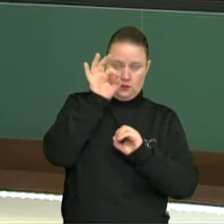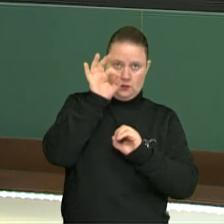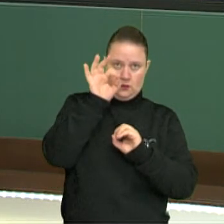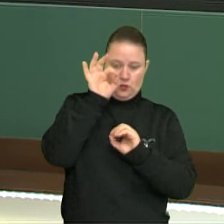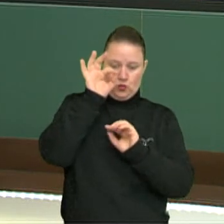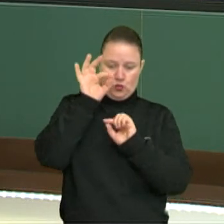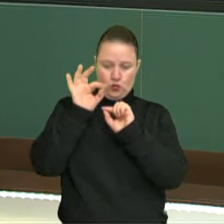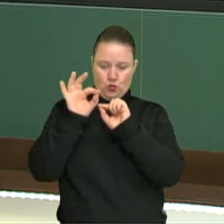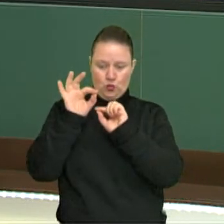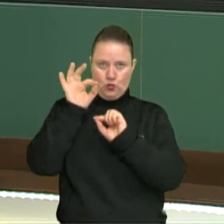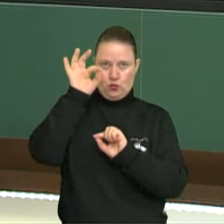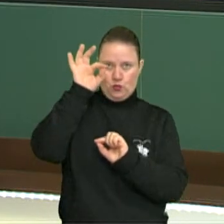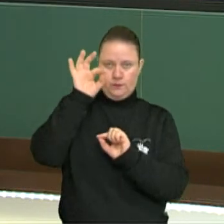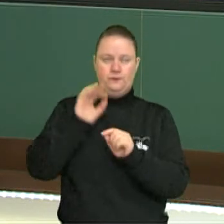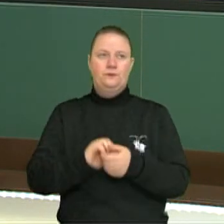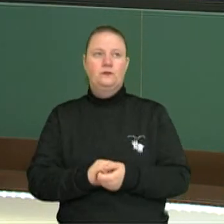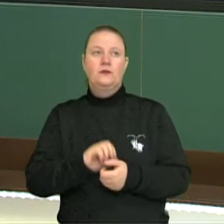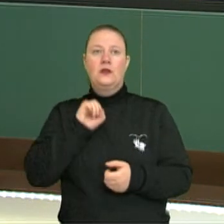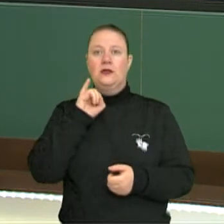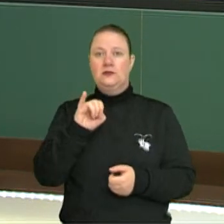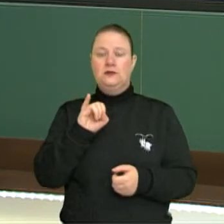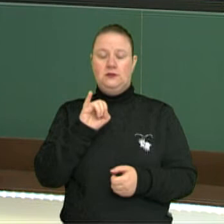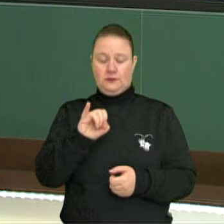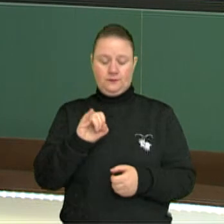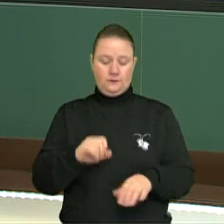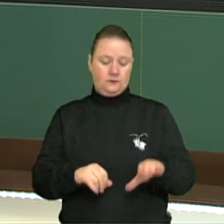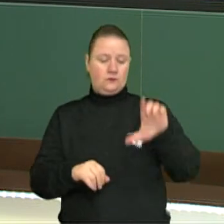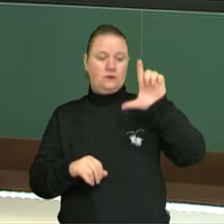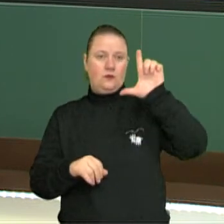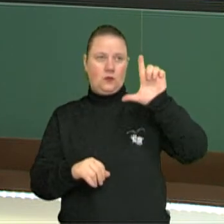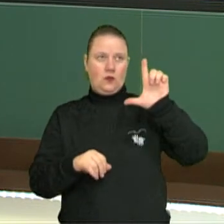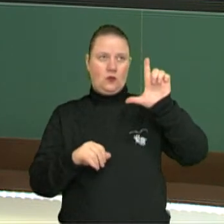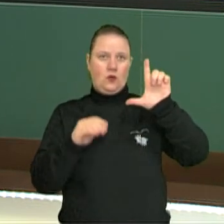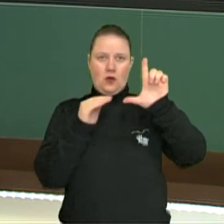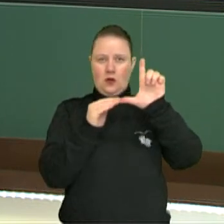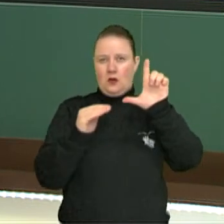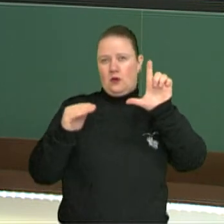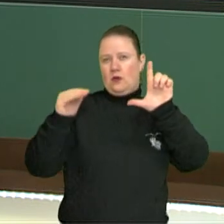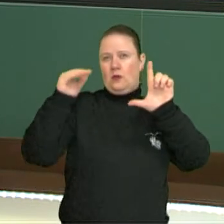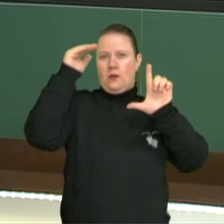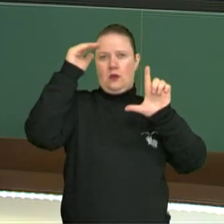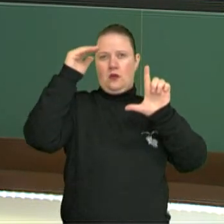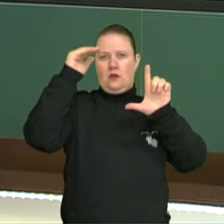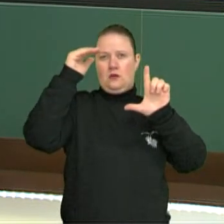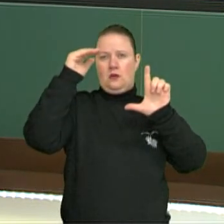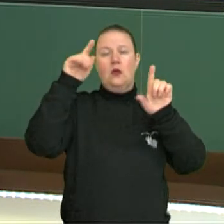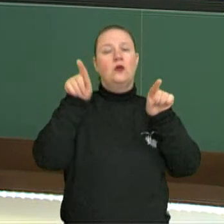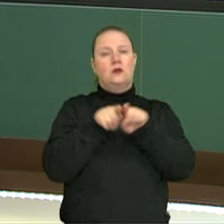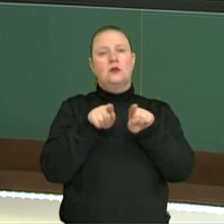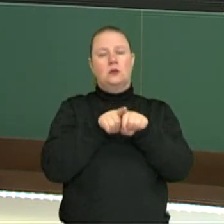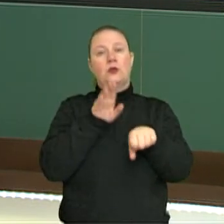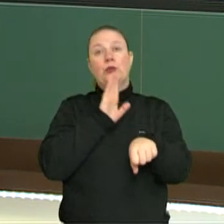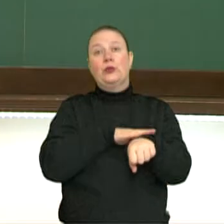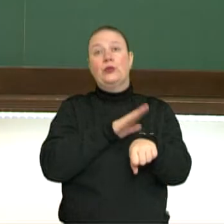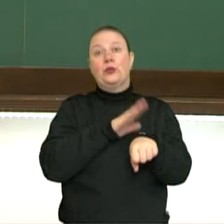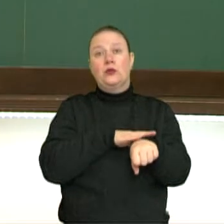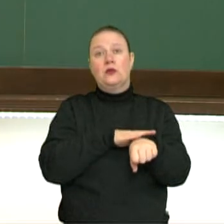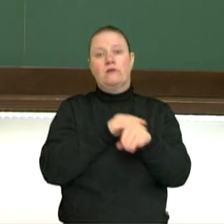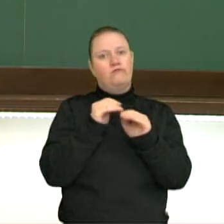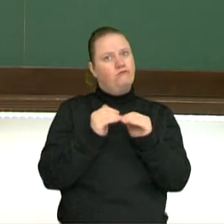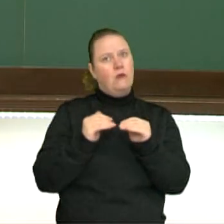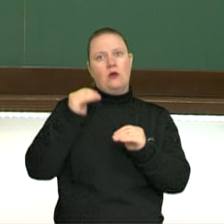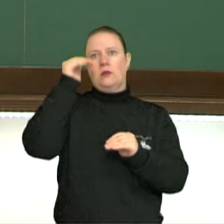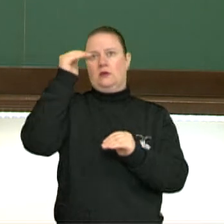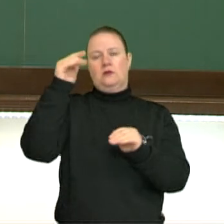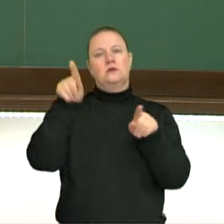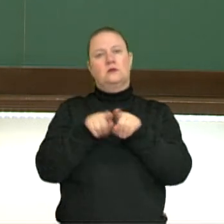pode dizer que se o L aumentar, logo, também o T aumenta, ou seja, o período de oscilação